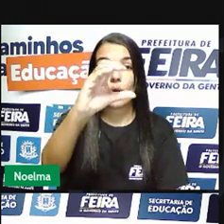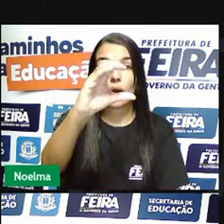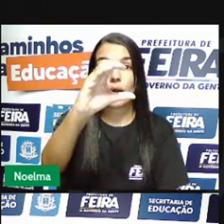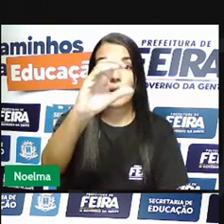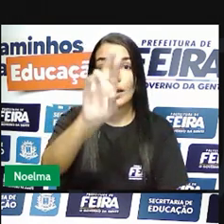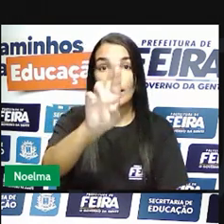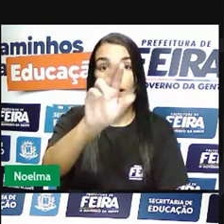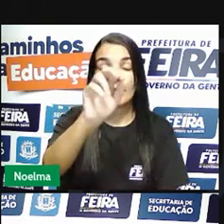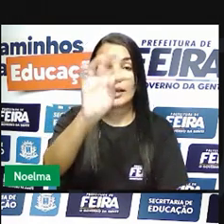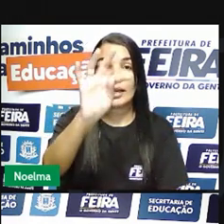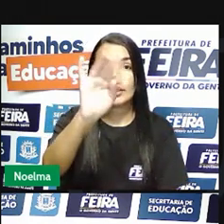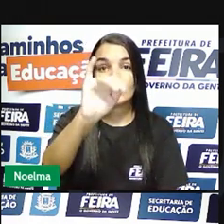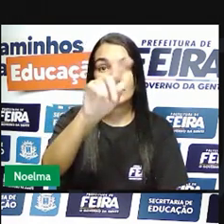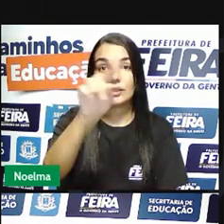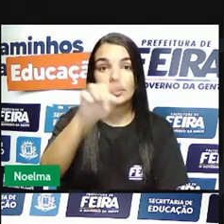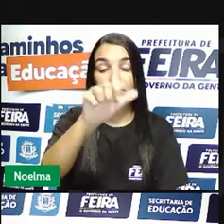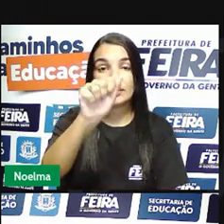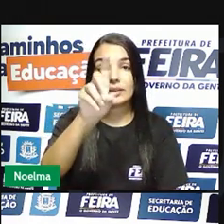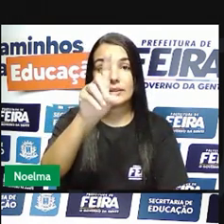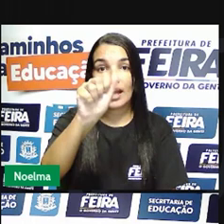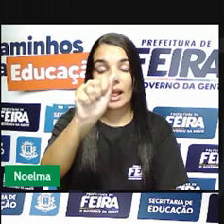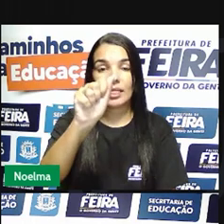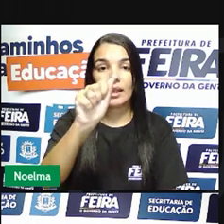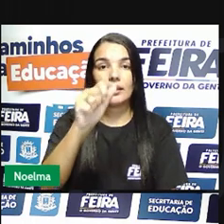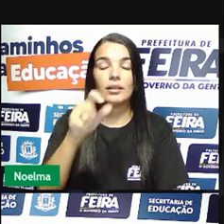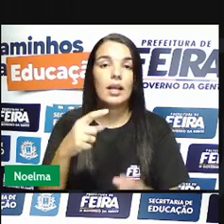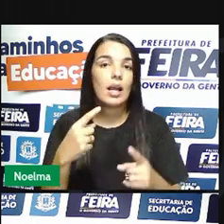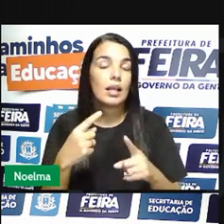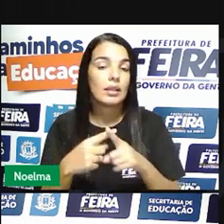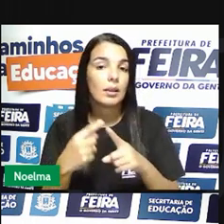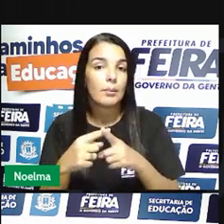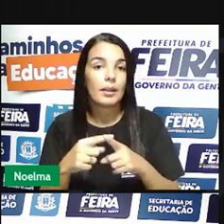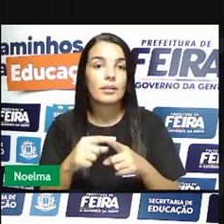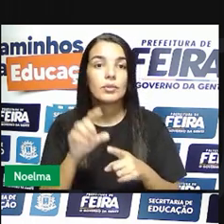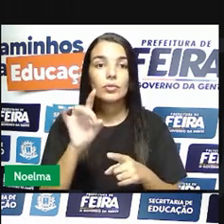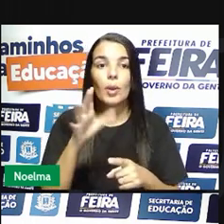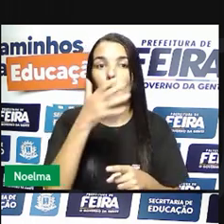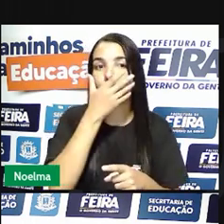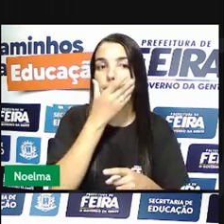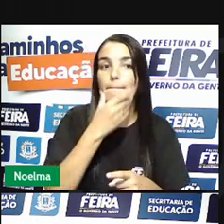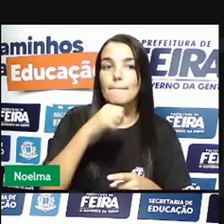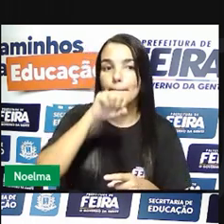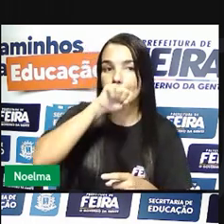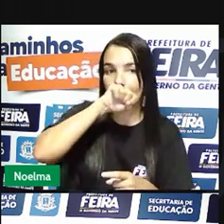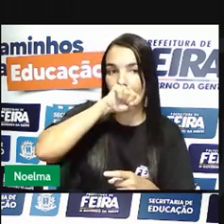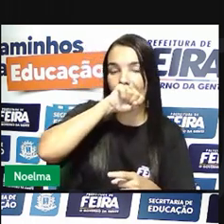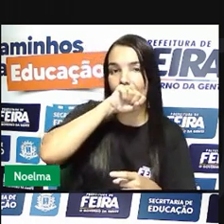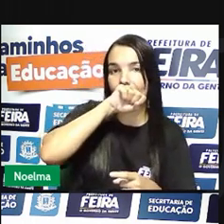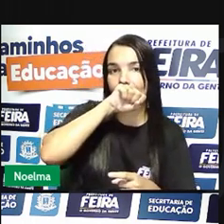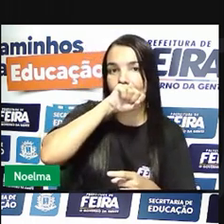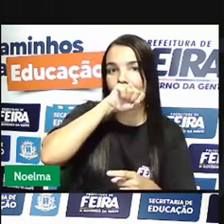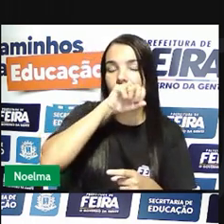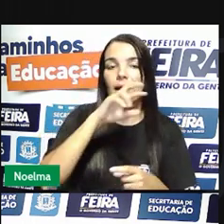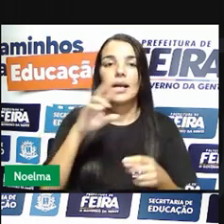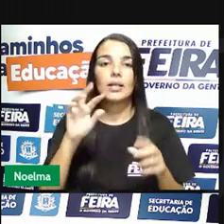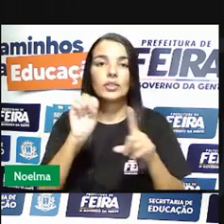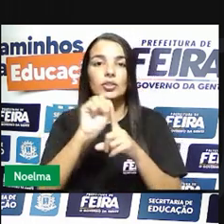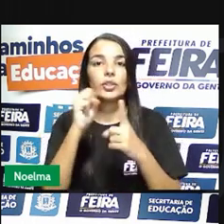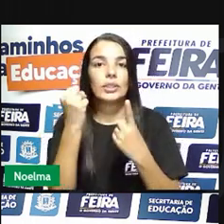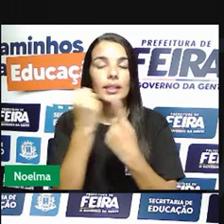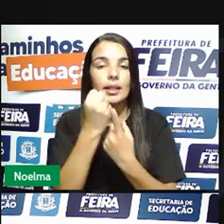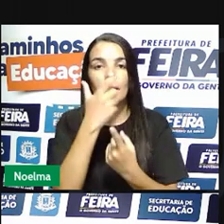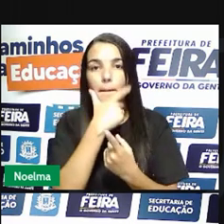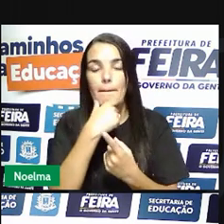uma única pessoa, que era o senhor do engenho, era dono de tudo, inclusive da mulher, dos filhos, do escravo, das plantações e tudo o que tinha